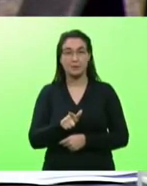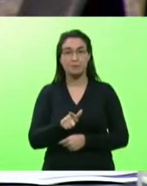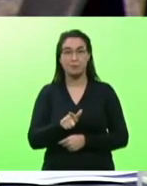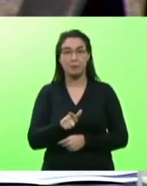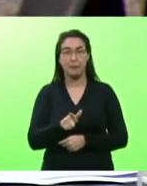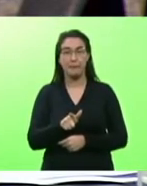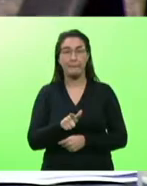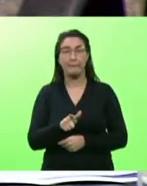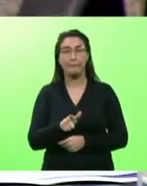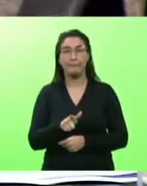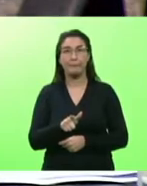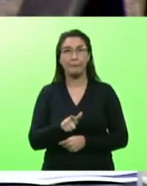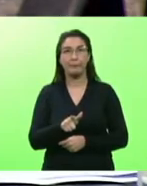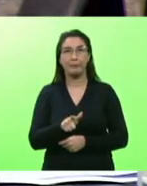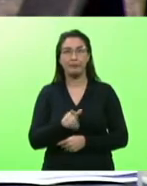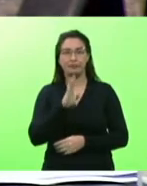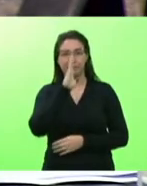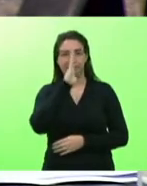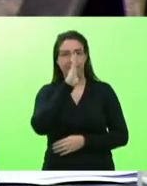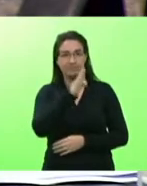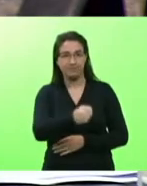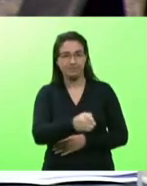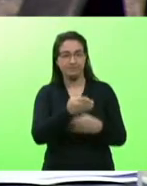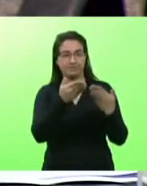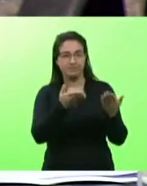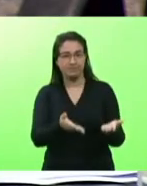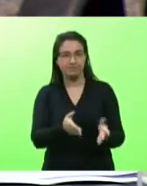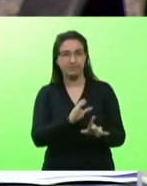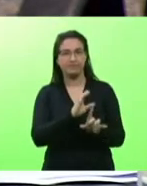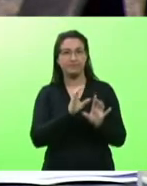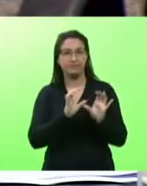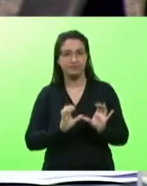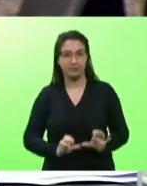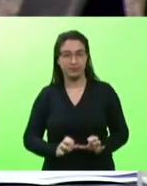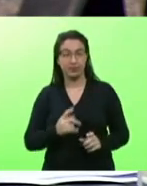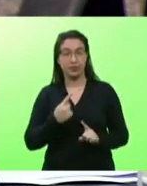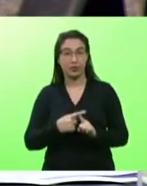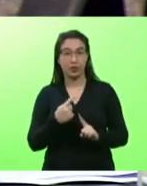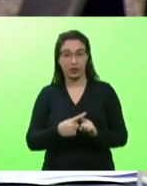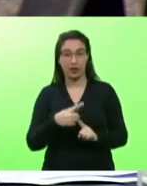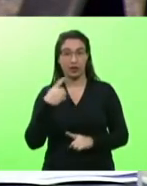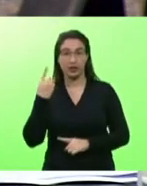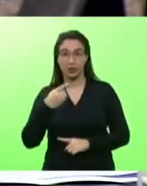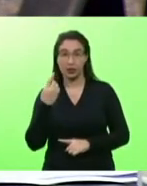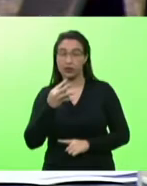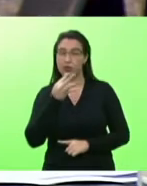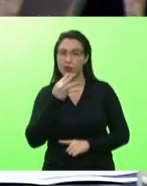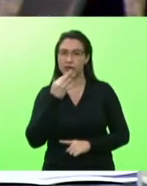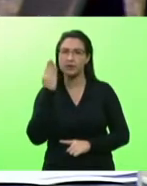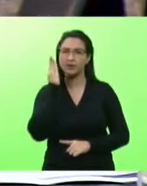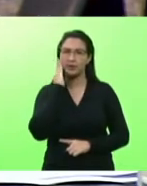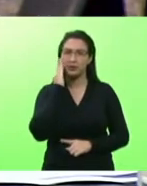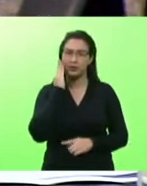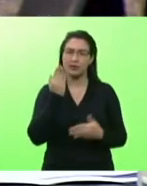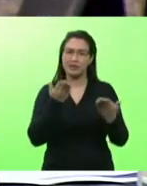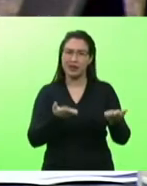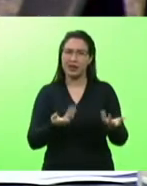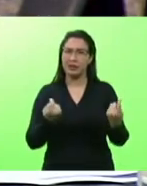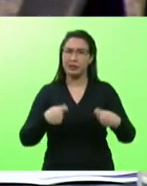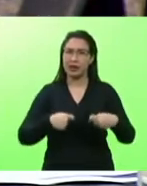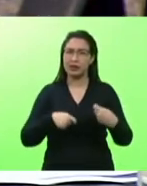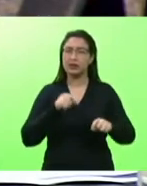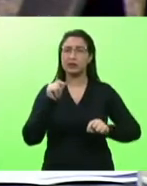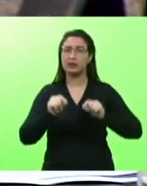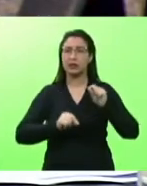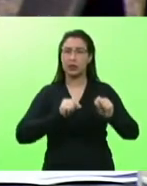de forma direta mesmo, lá no cidadão, porque o deputado conhece a necessidade das pessoas. E eu tive essa semana a